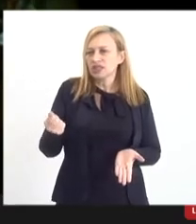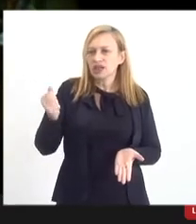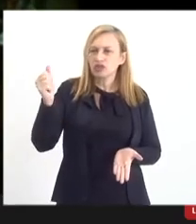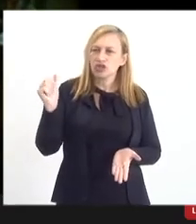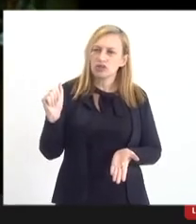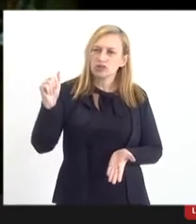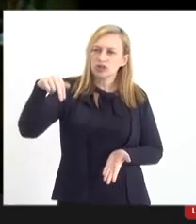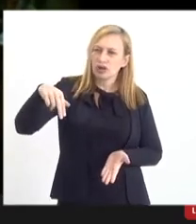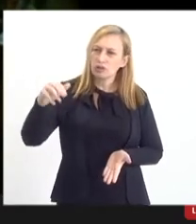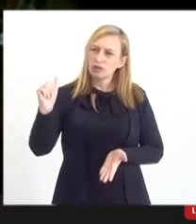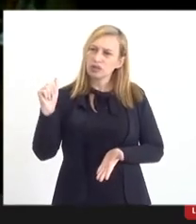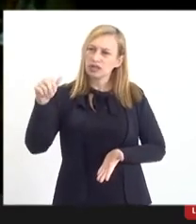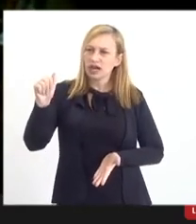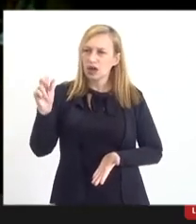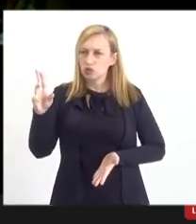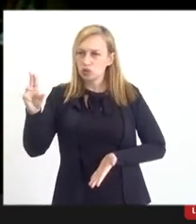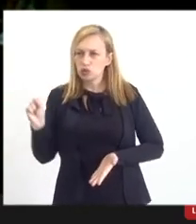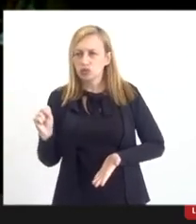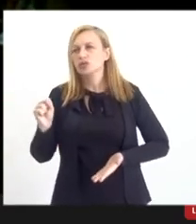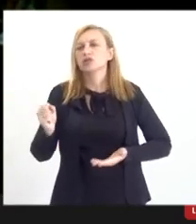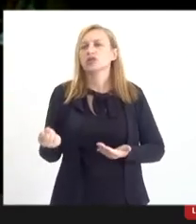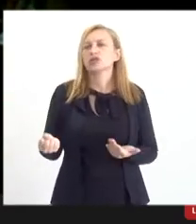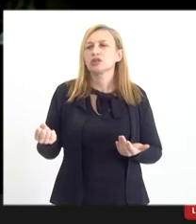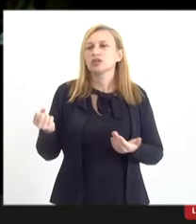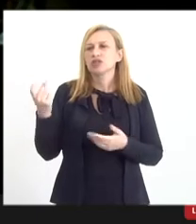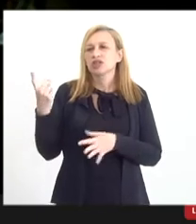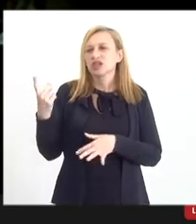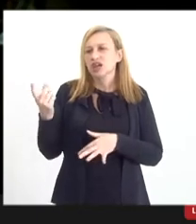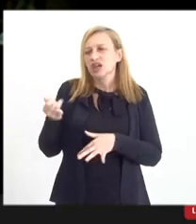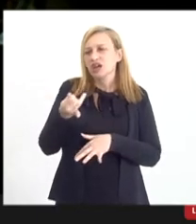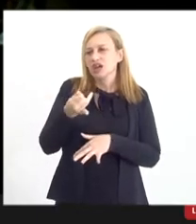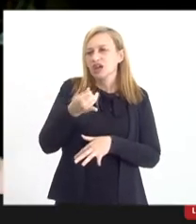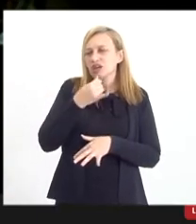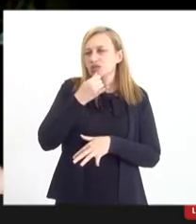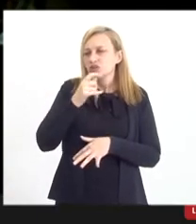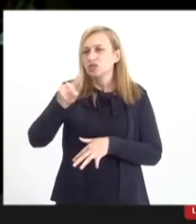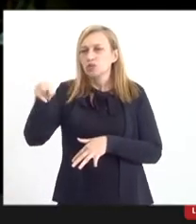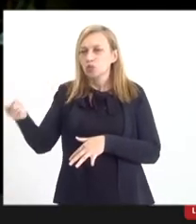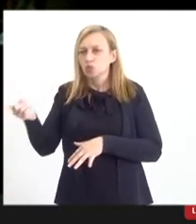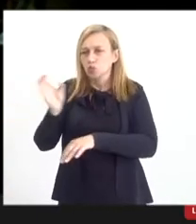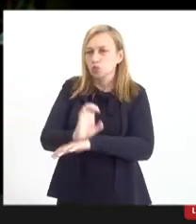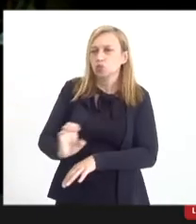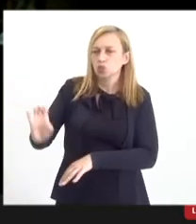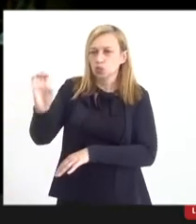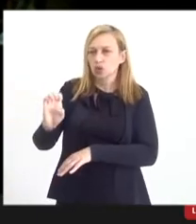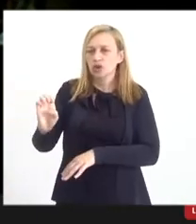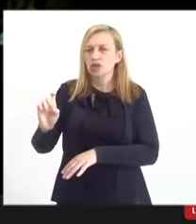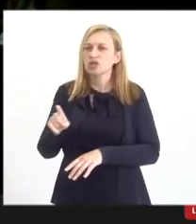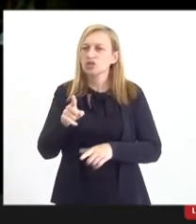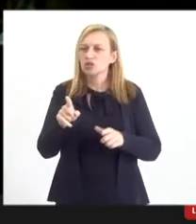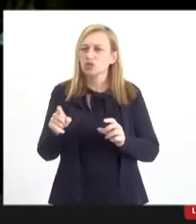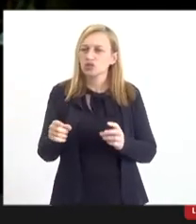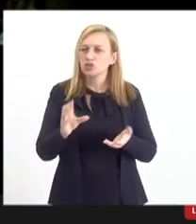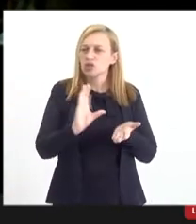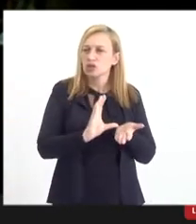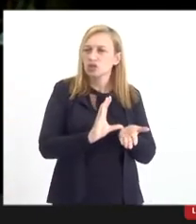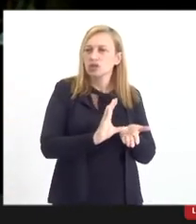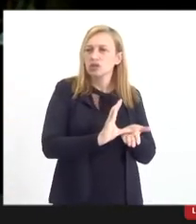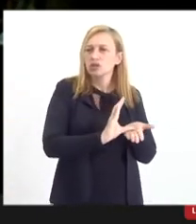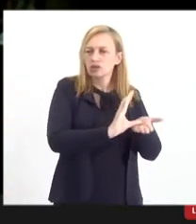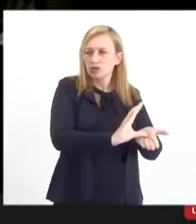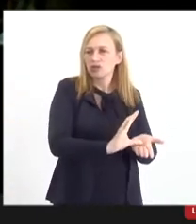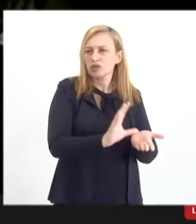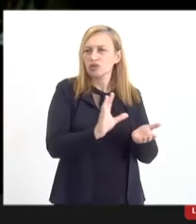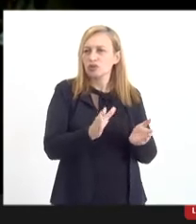a indústria no Brasil e em outros estados, quer dizer, então, esses benefícios que são localizados, eles geralmente